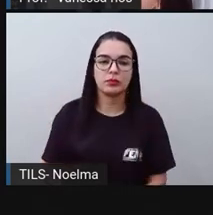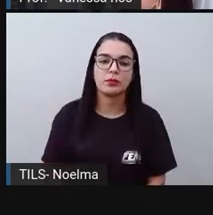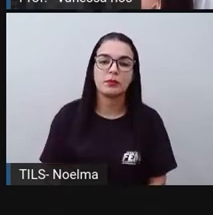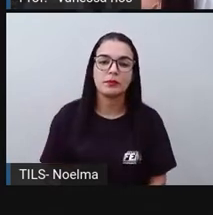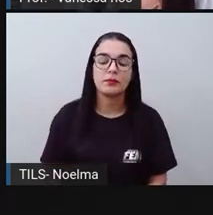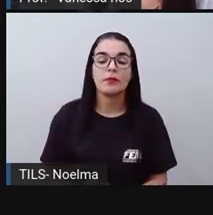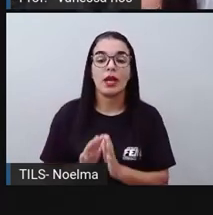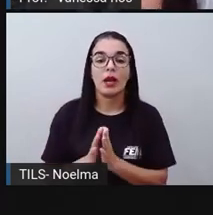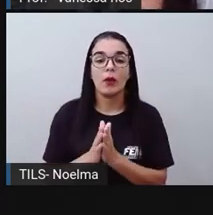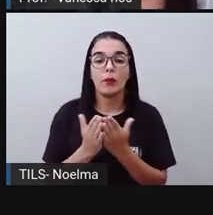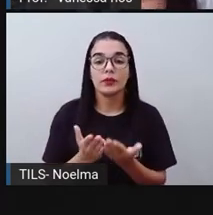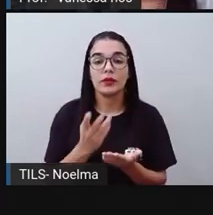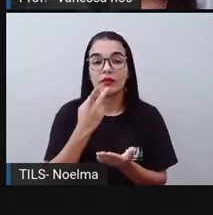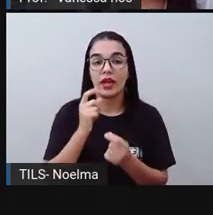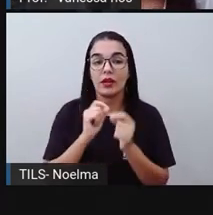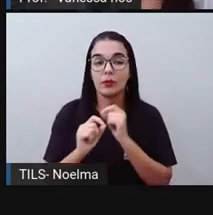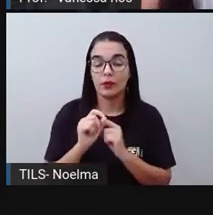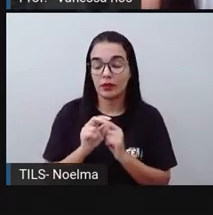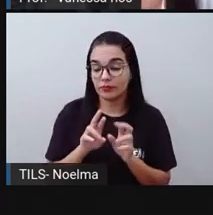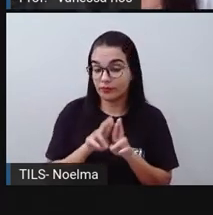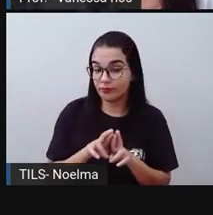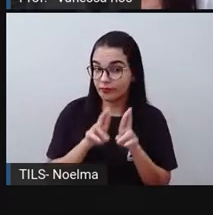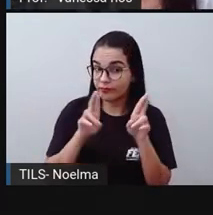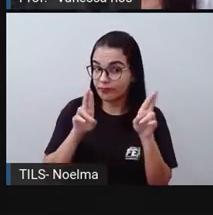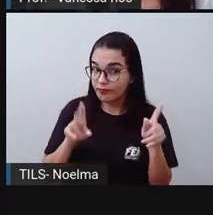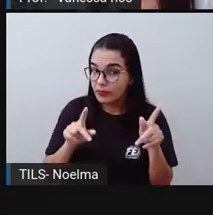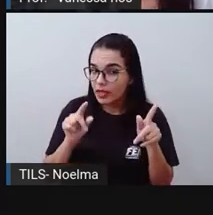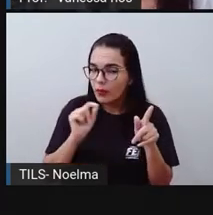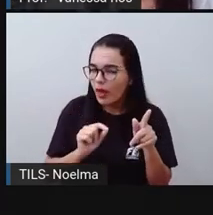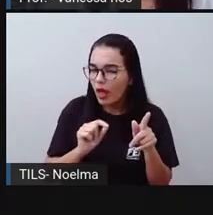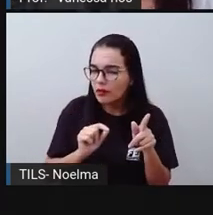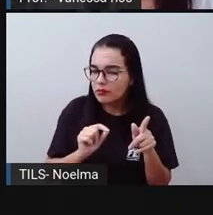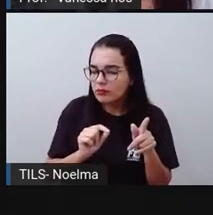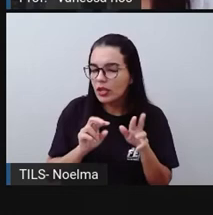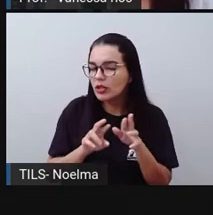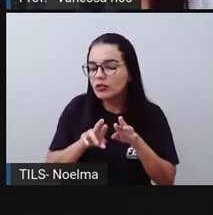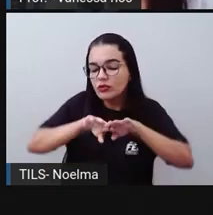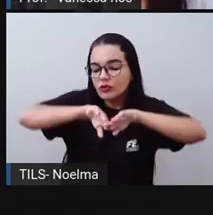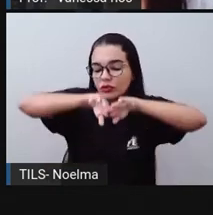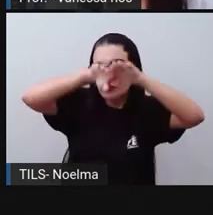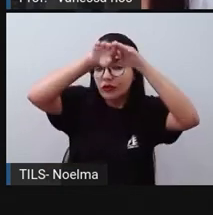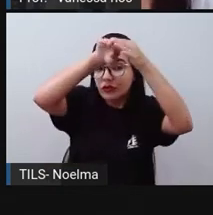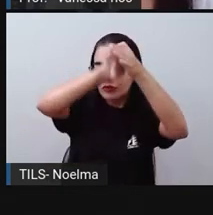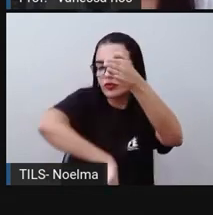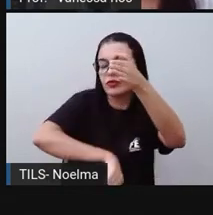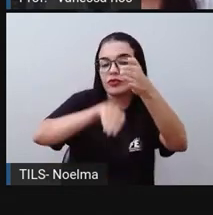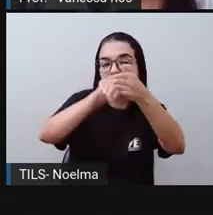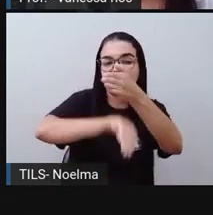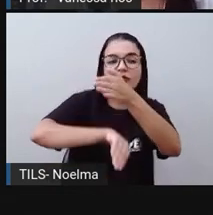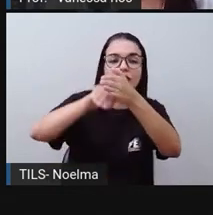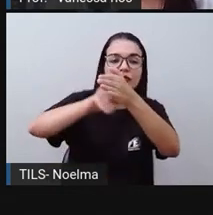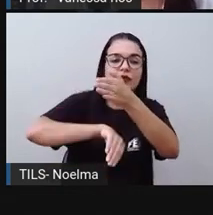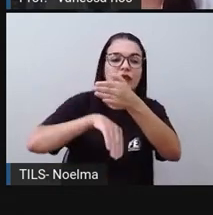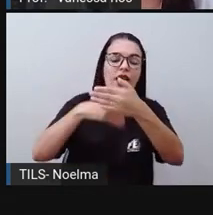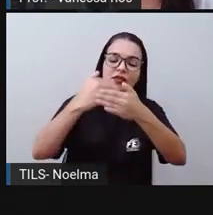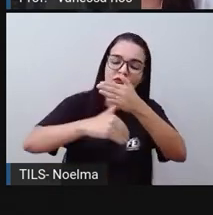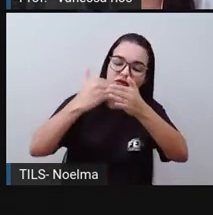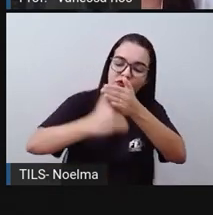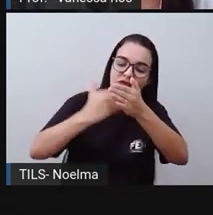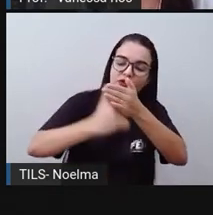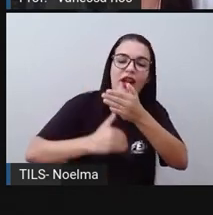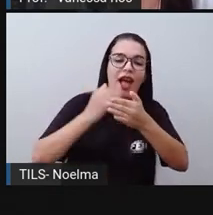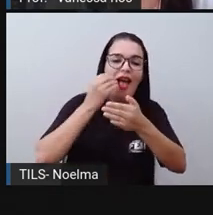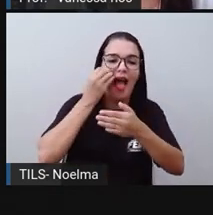E quando eu falo em diferença, eu já estabeleço a relação desta palavra com a continha de menos, com o